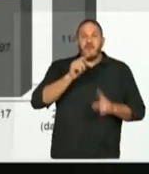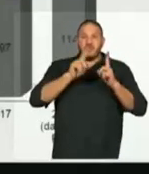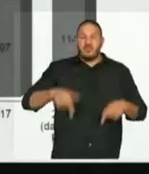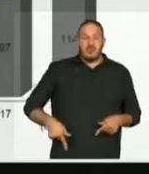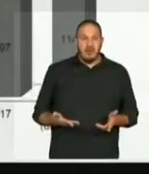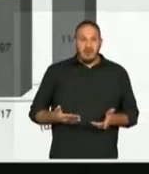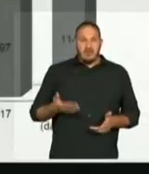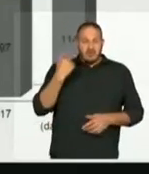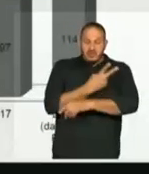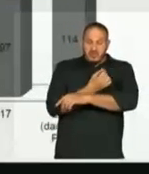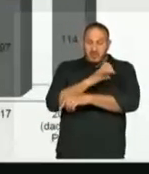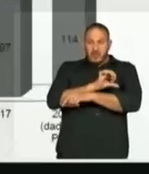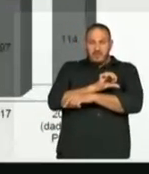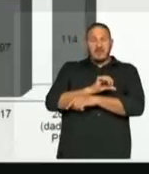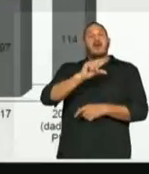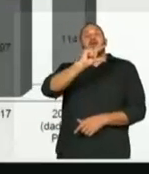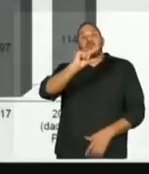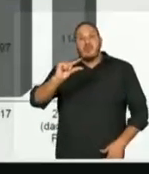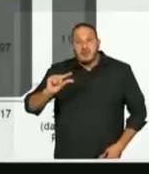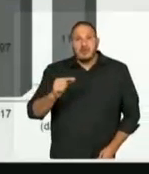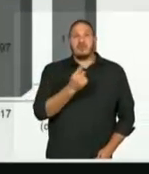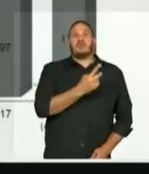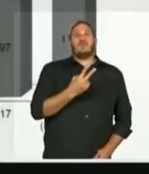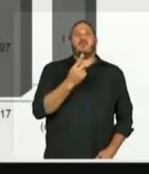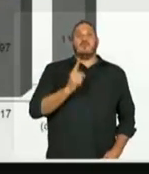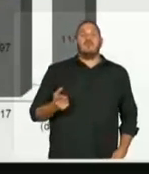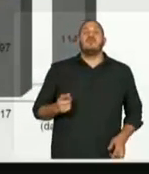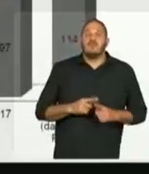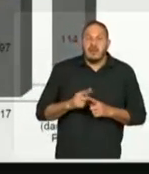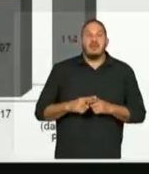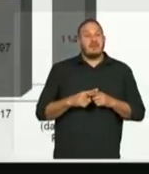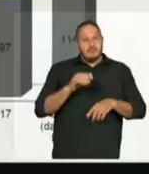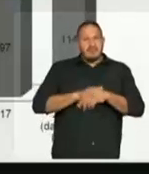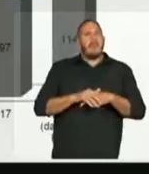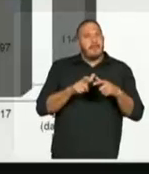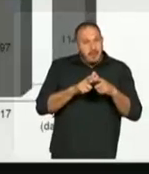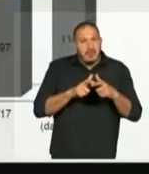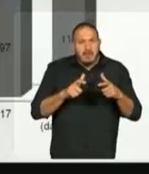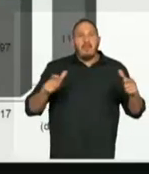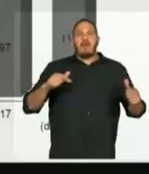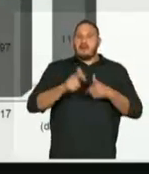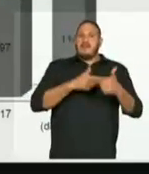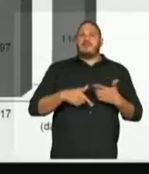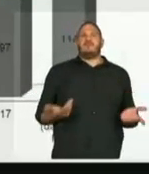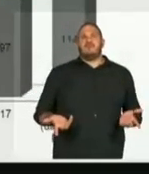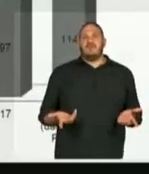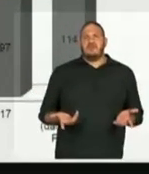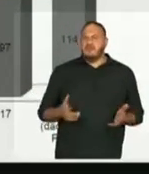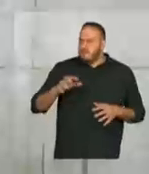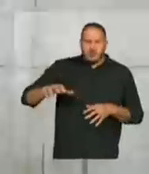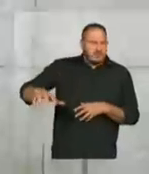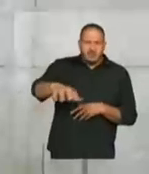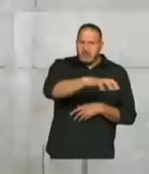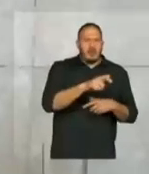121 mil. Aumentando os serviços. Porque esse período foi um período de forte expansão dos serviços. Em todas as